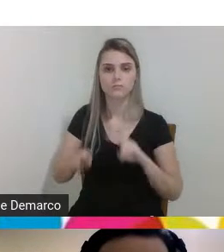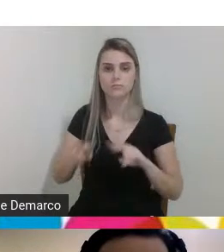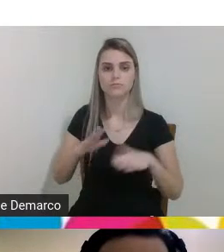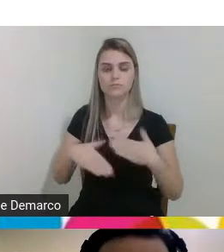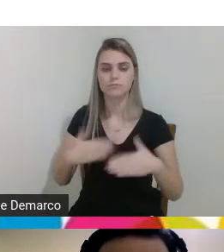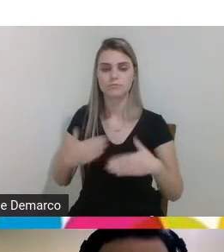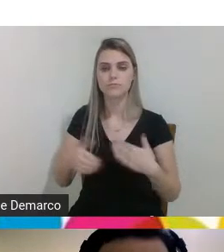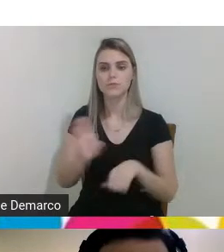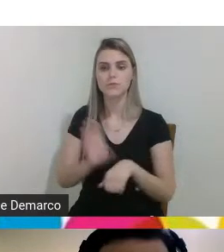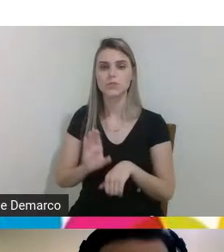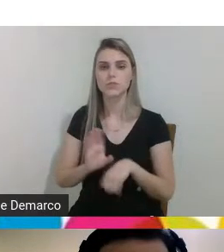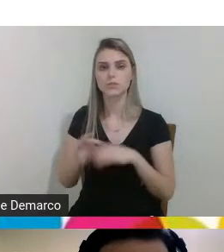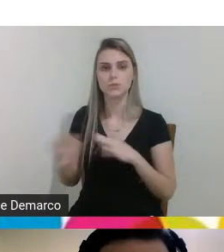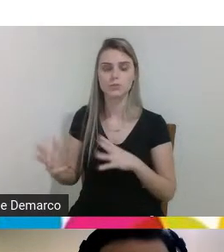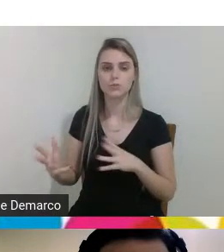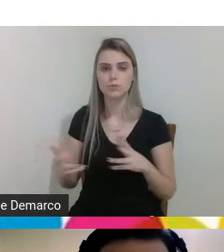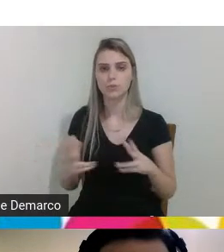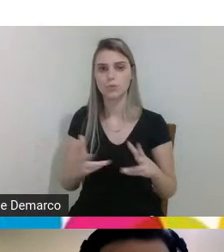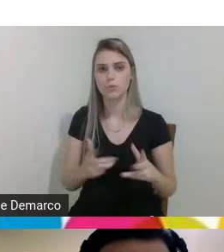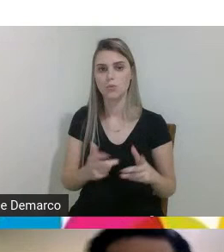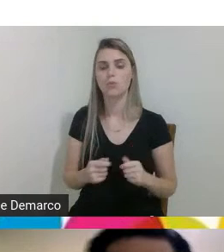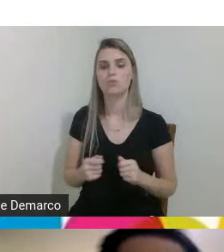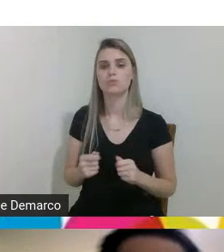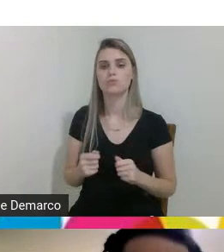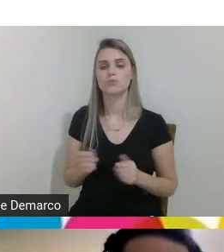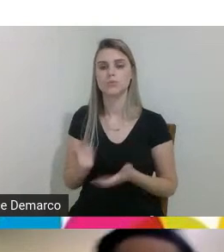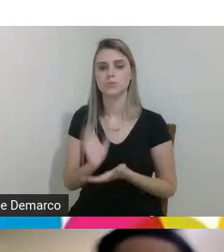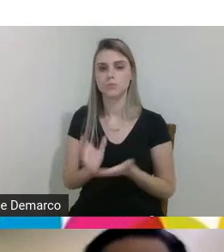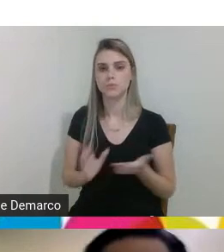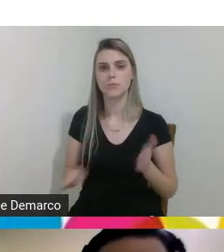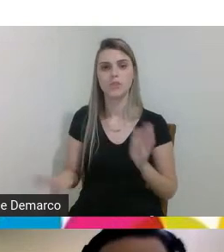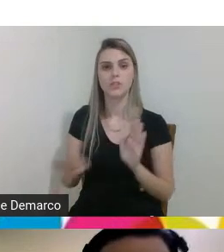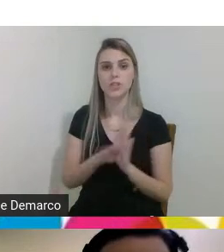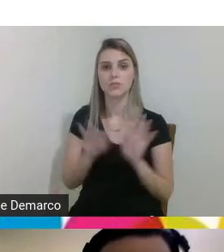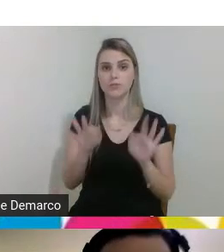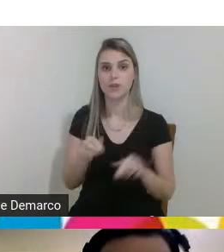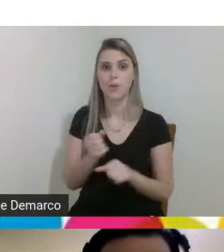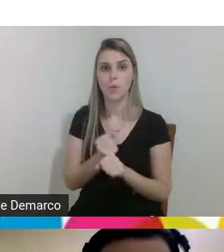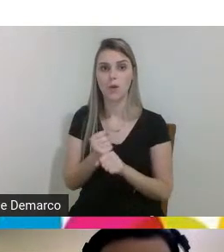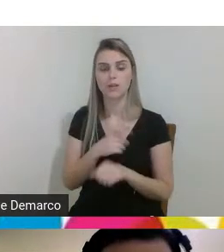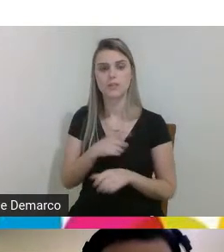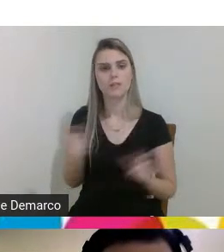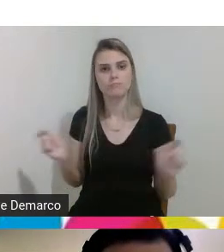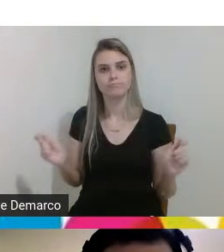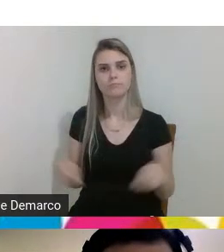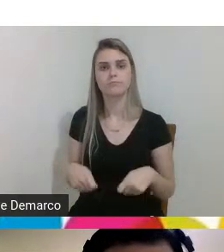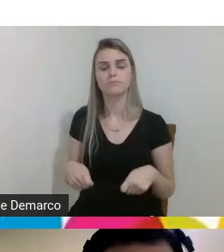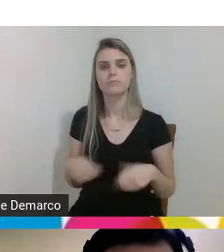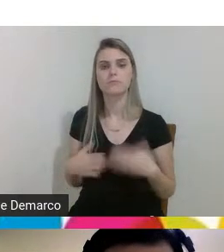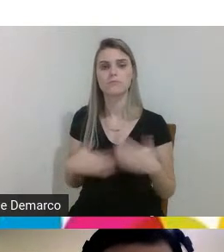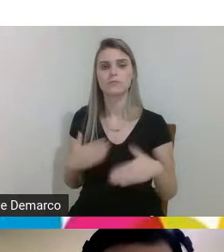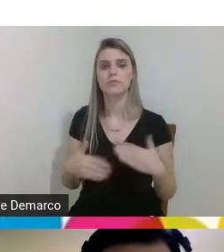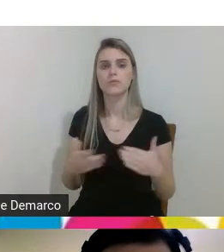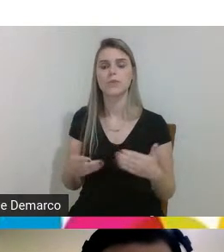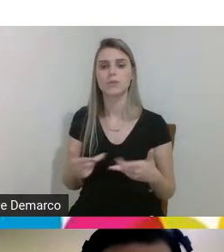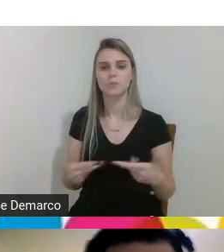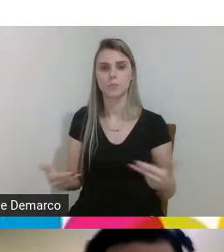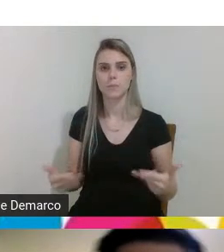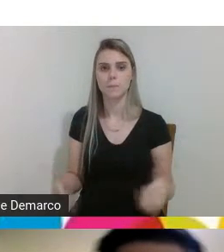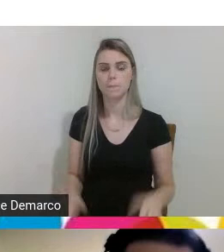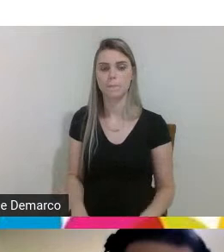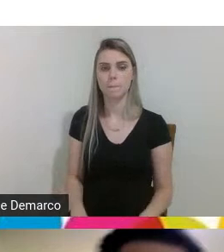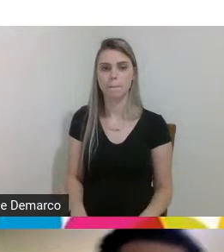curso todas as unidades curriculares para chegar no final do ano e ter essa capacidade de desenvolver um produto né